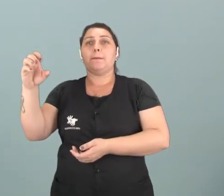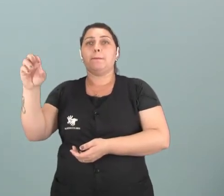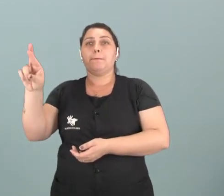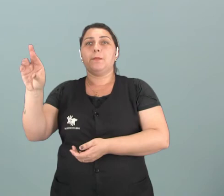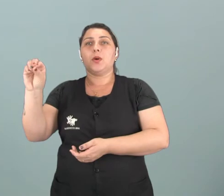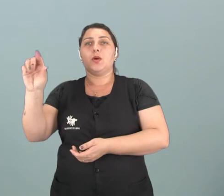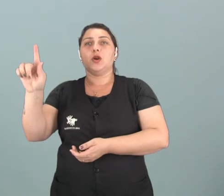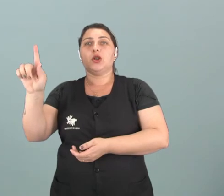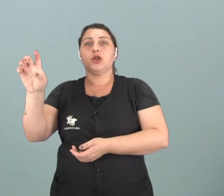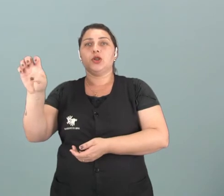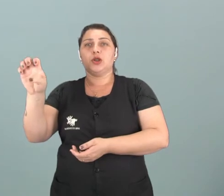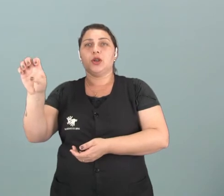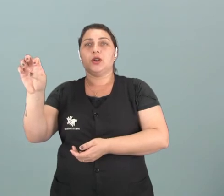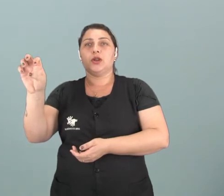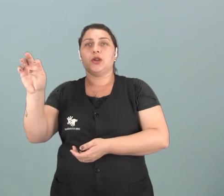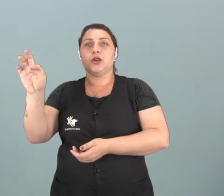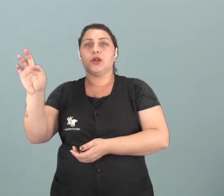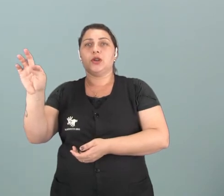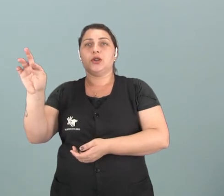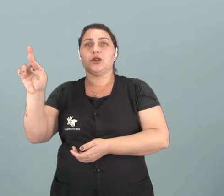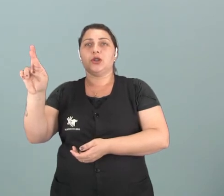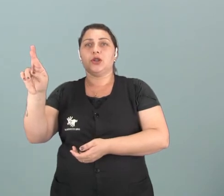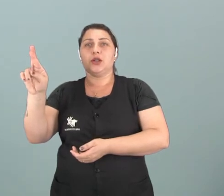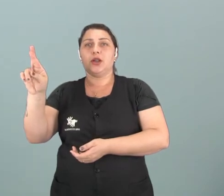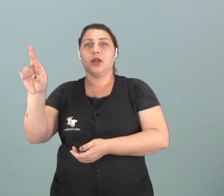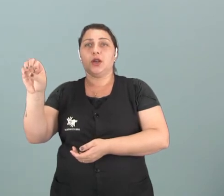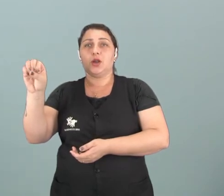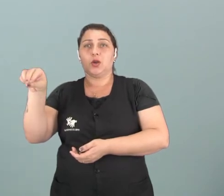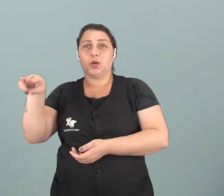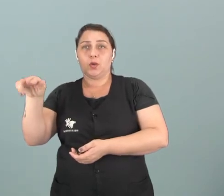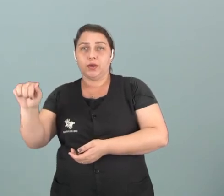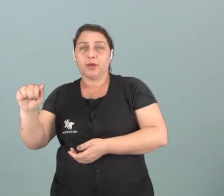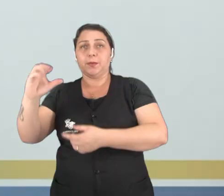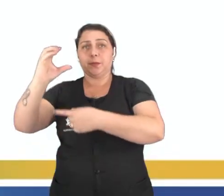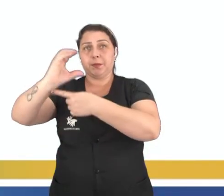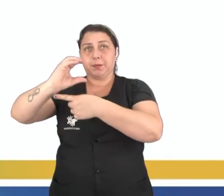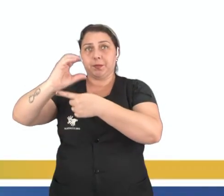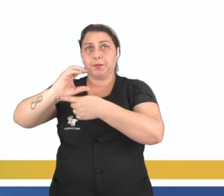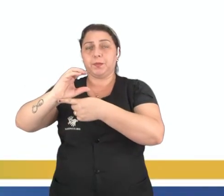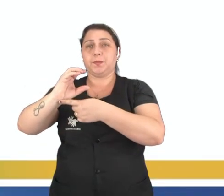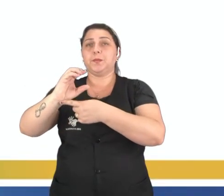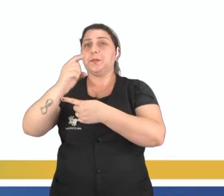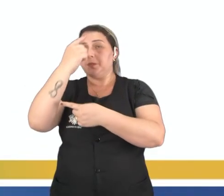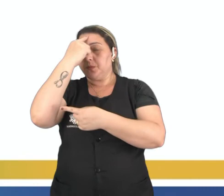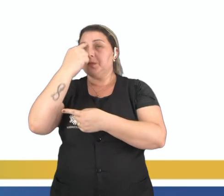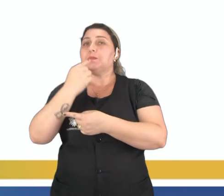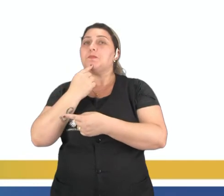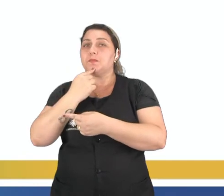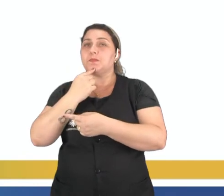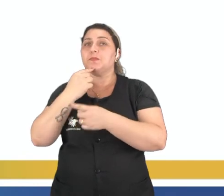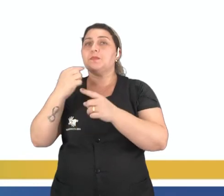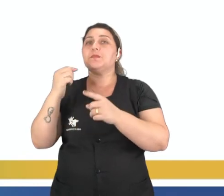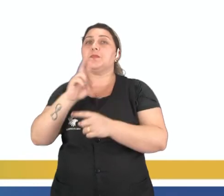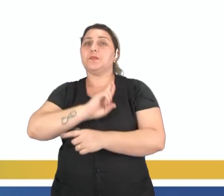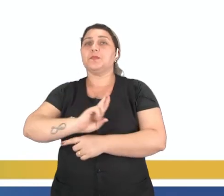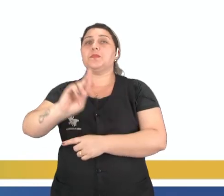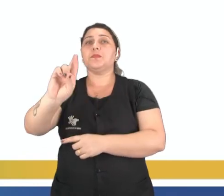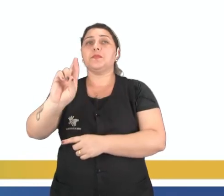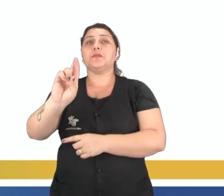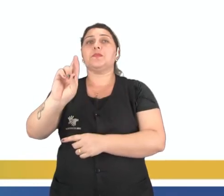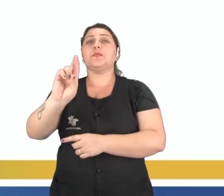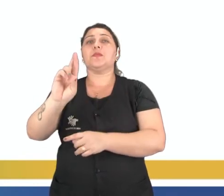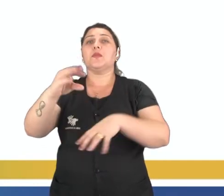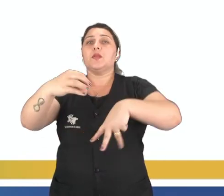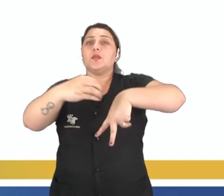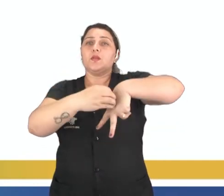as principais funções desse órgão, tá? E a letra C, a figura acima representa os órgãos internos ou